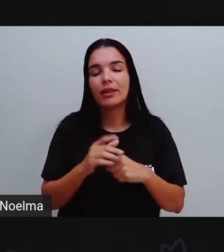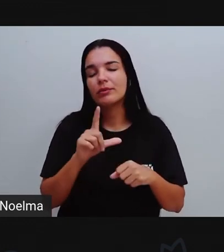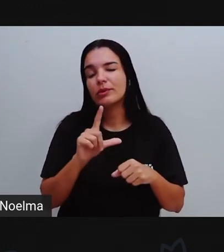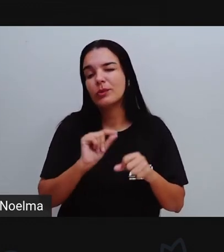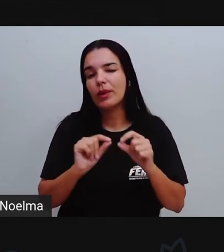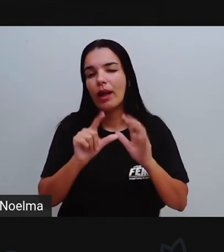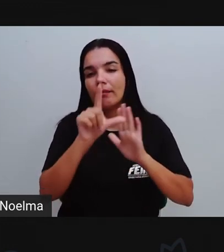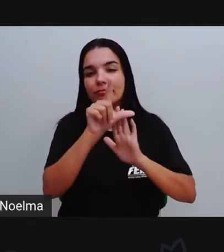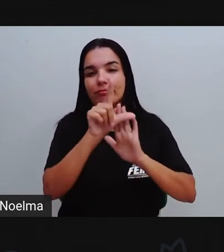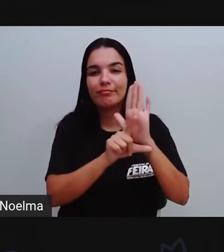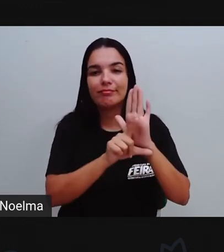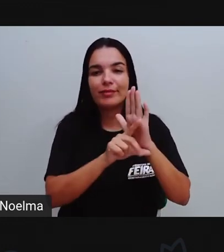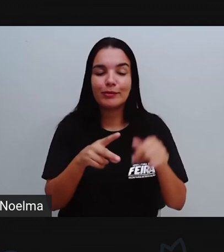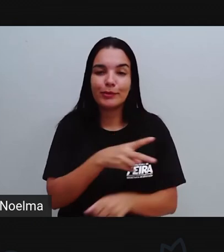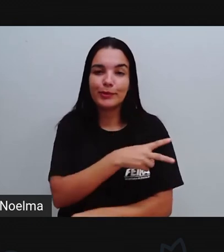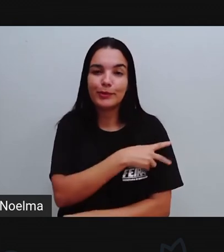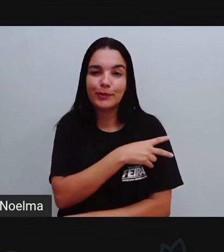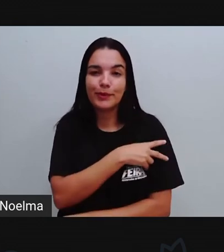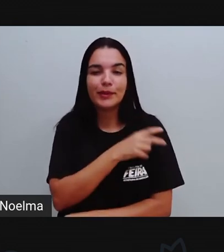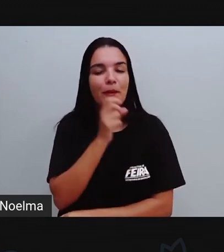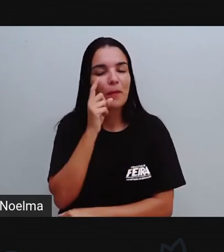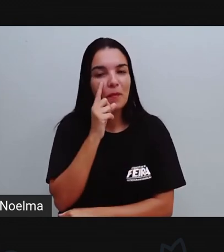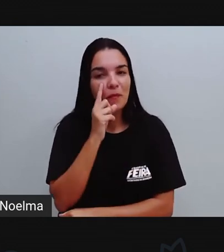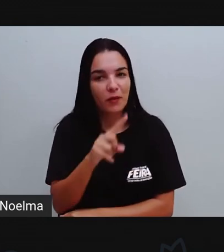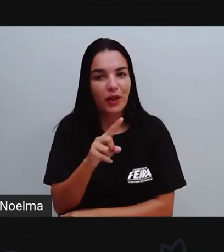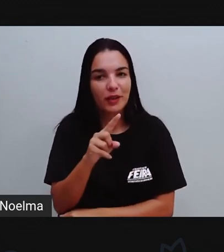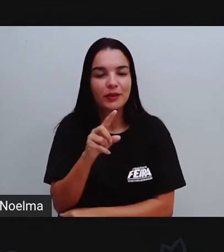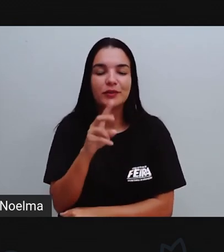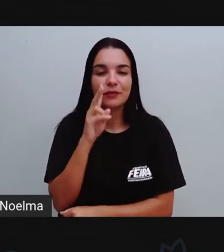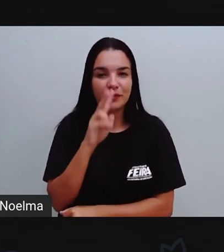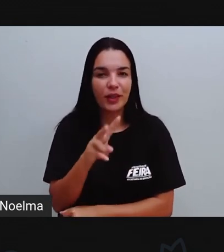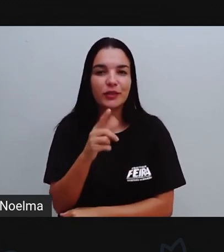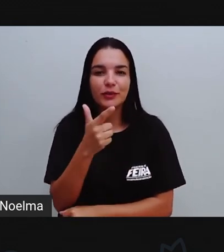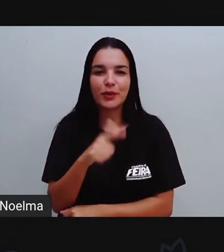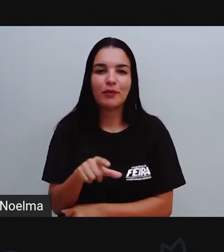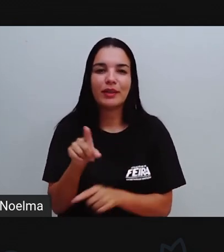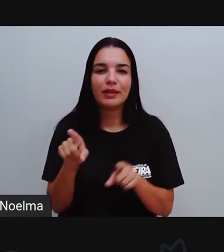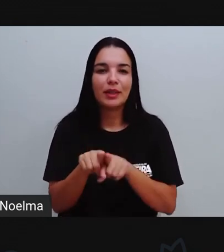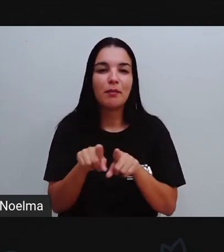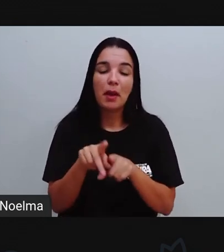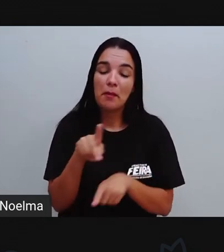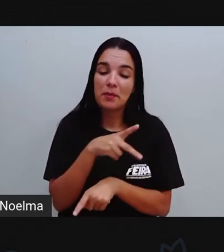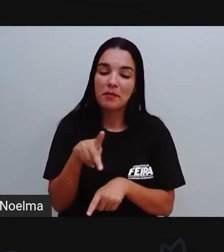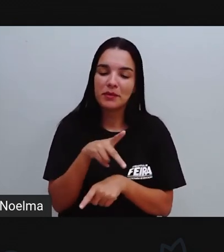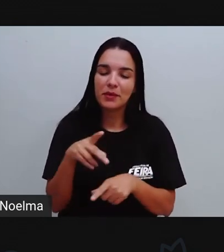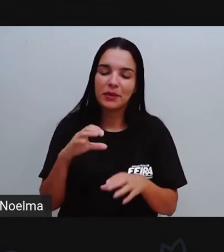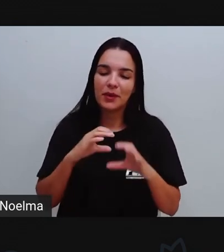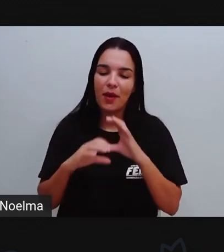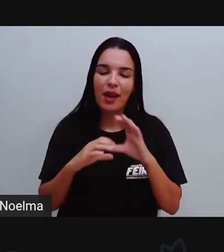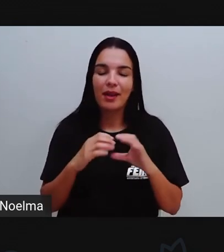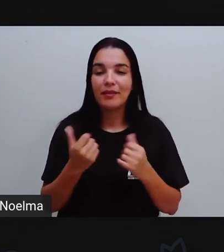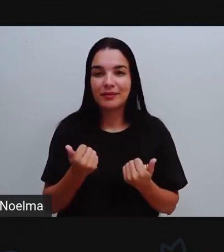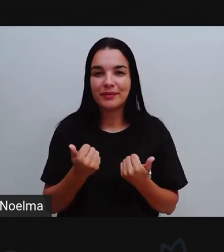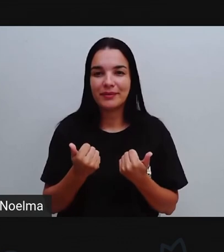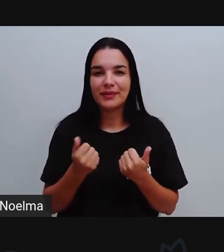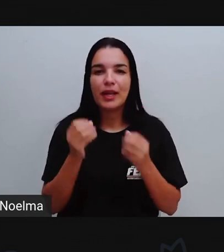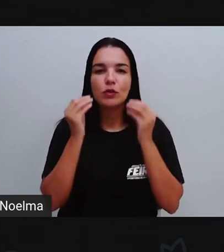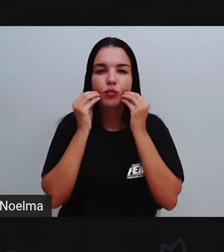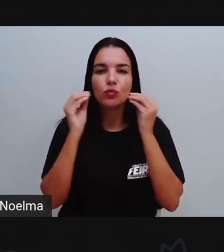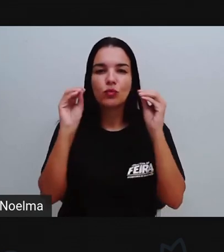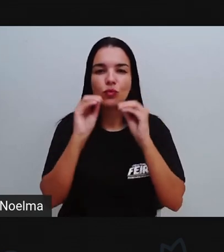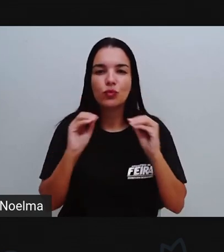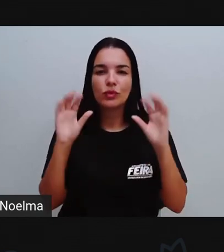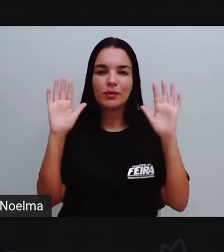playlist do segundo ano, assiste a aula novamente e troca ideias aí com o seu professor, com seus colegas, tá bom? Beijo, até a